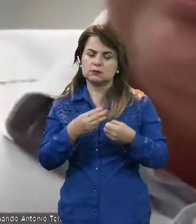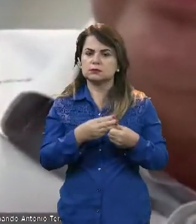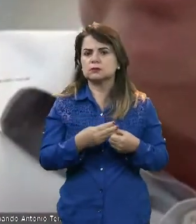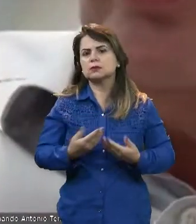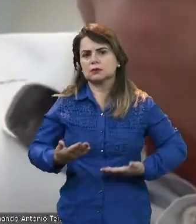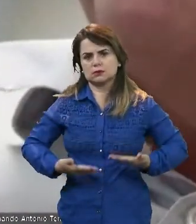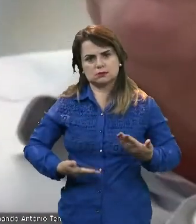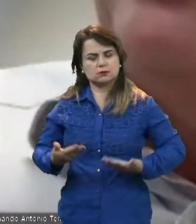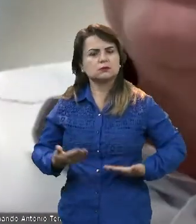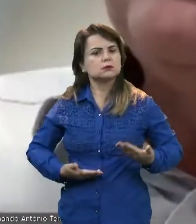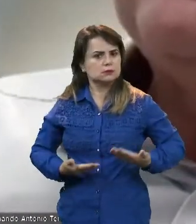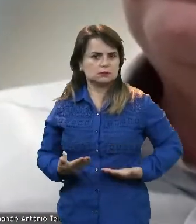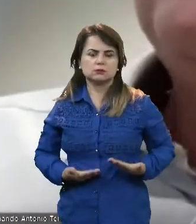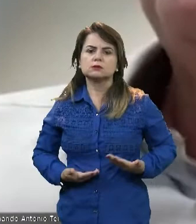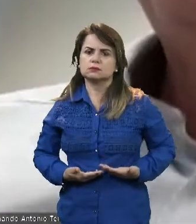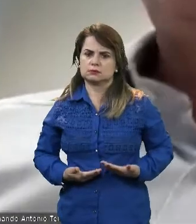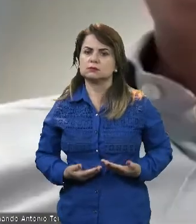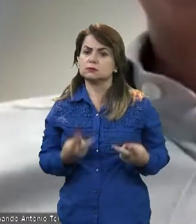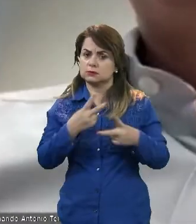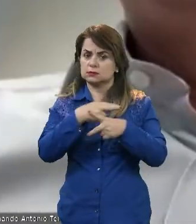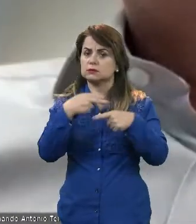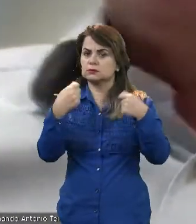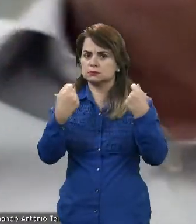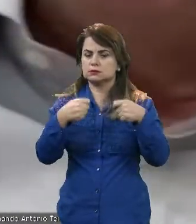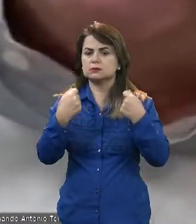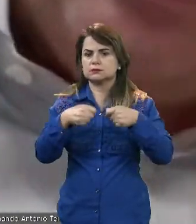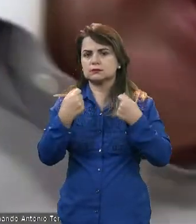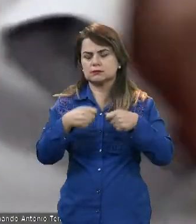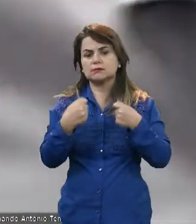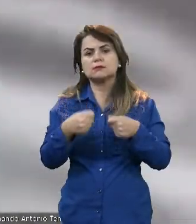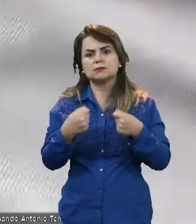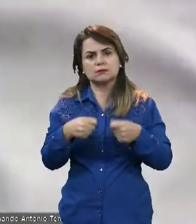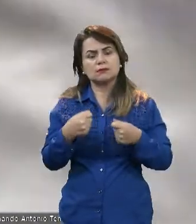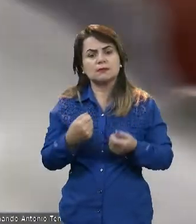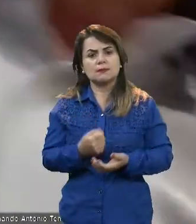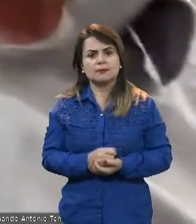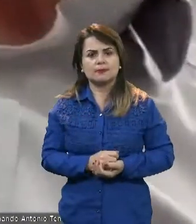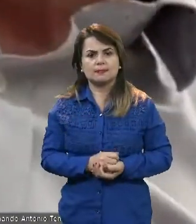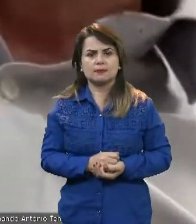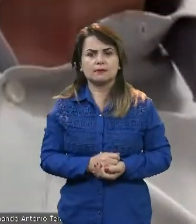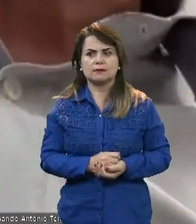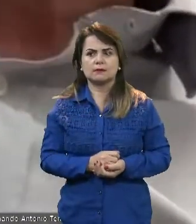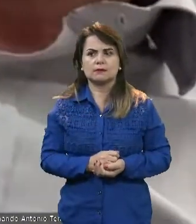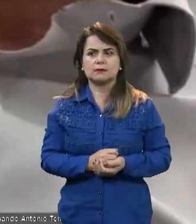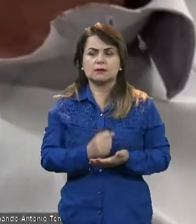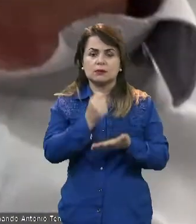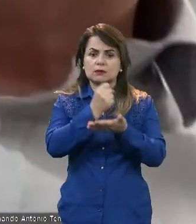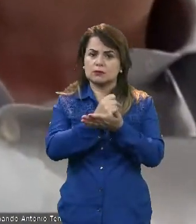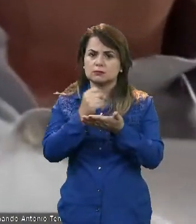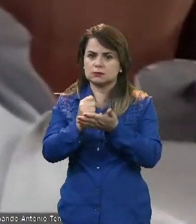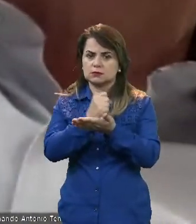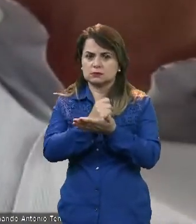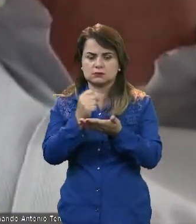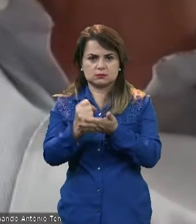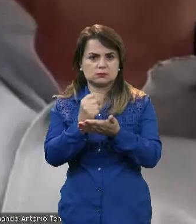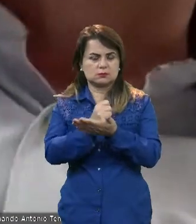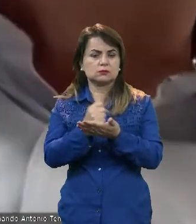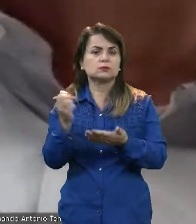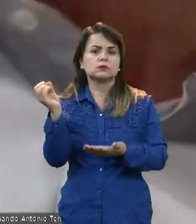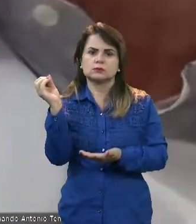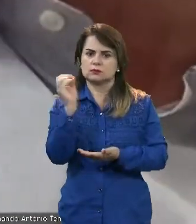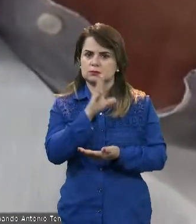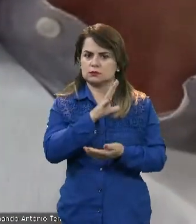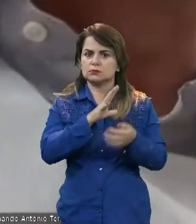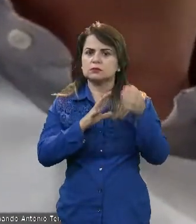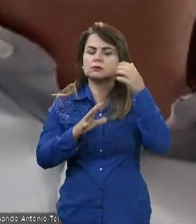obviamente, é uma repactuação, um sistema possível